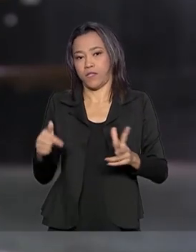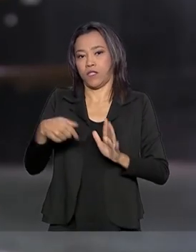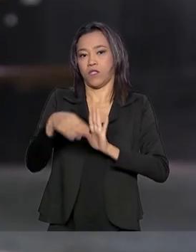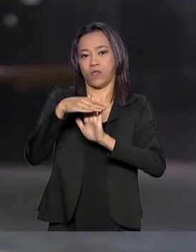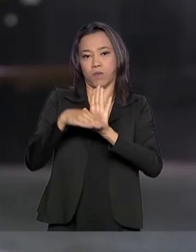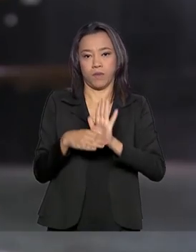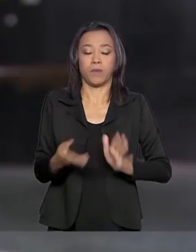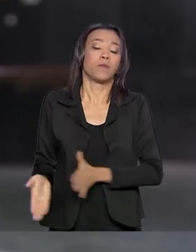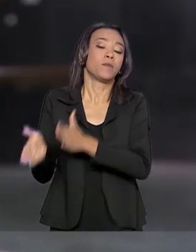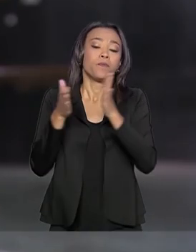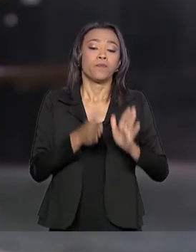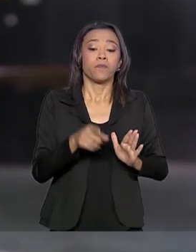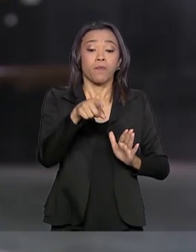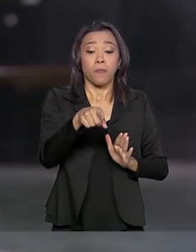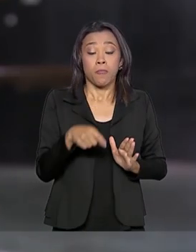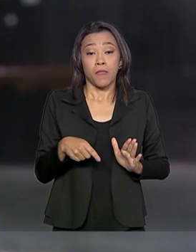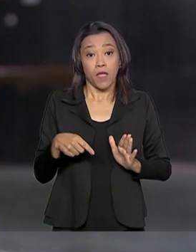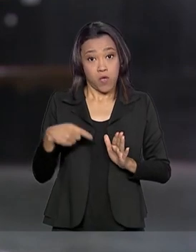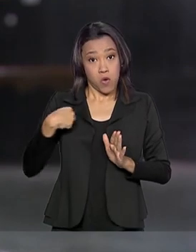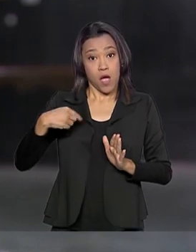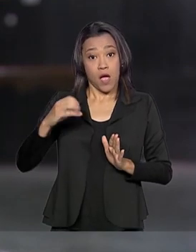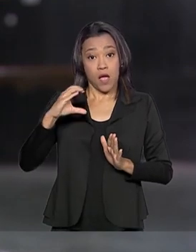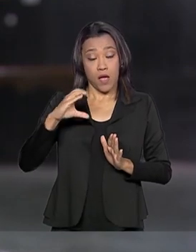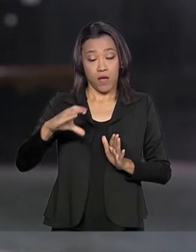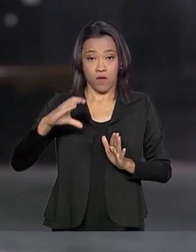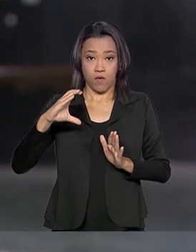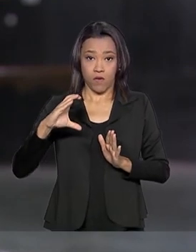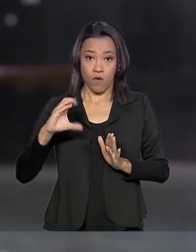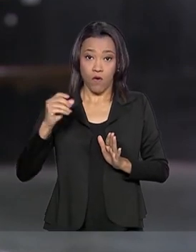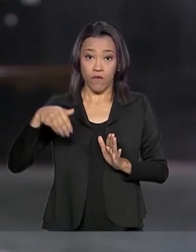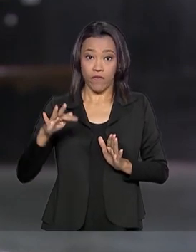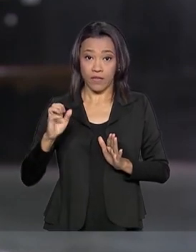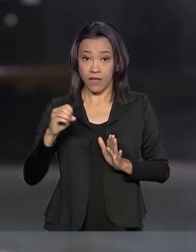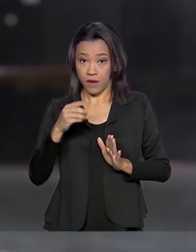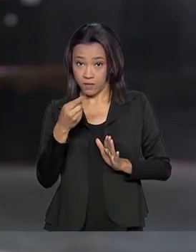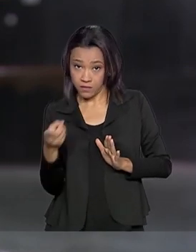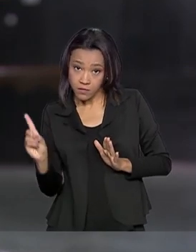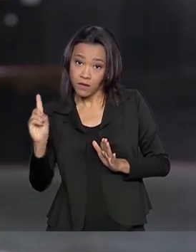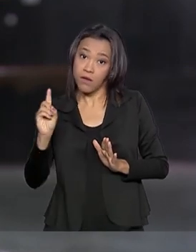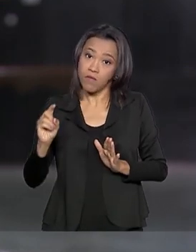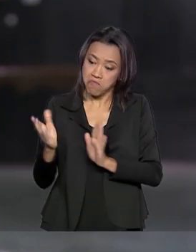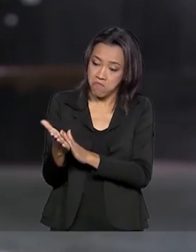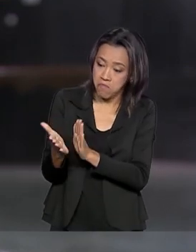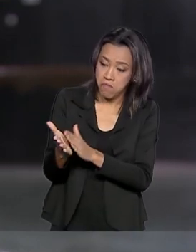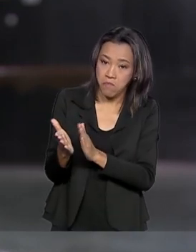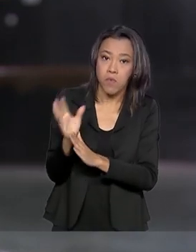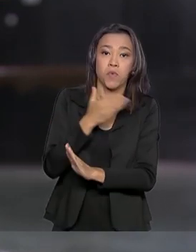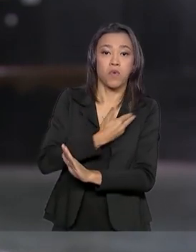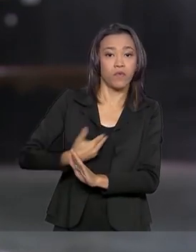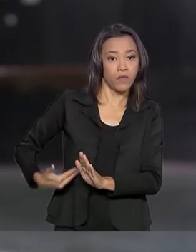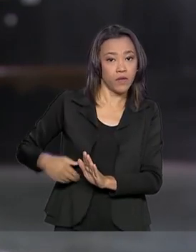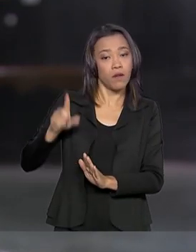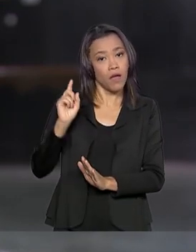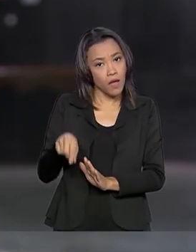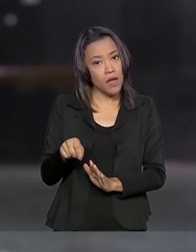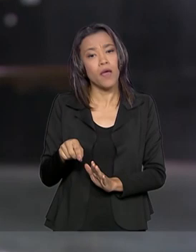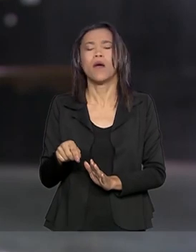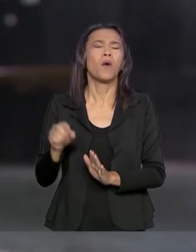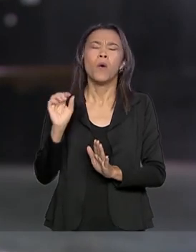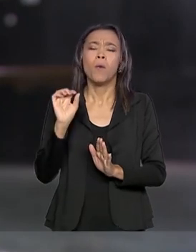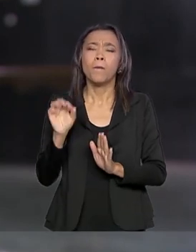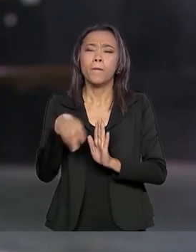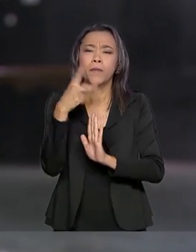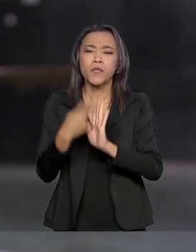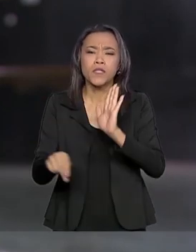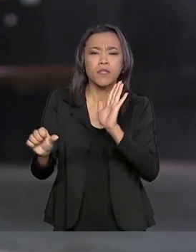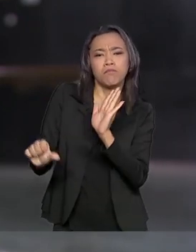Confederação Nacional da Indústria elogiou a iniciativa do governo. Segundo ele, um projeto piloto da CNI, com